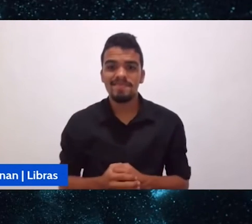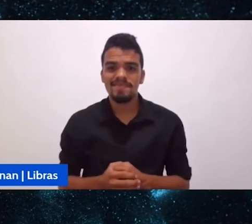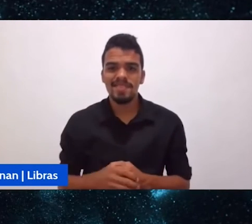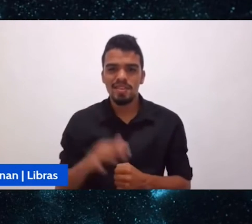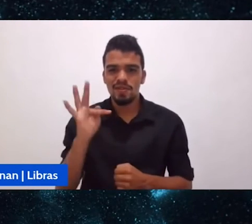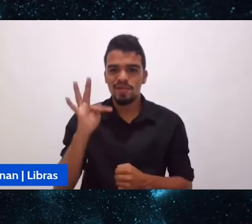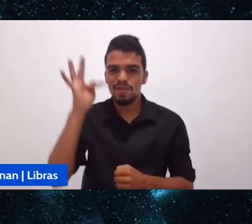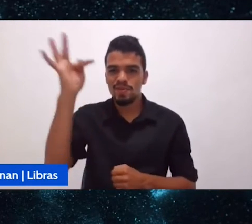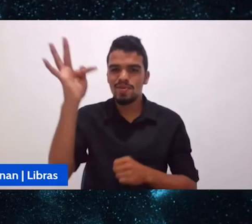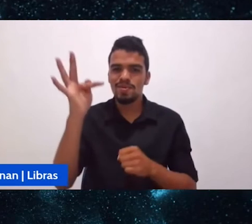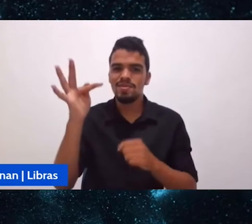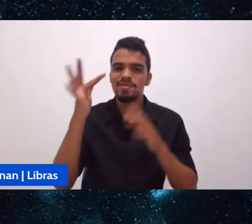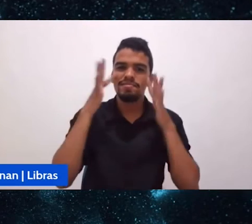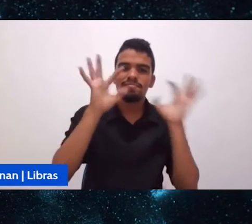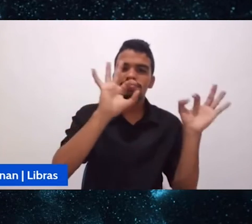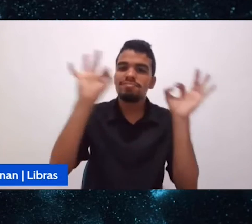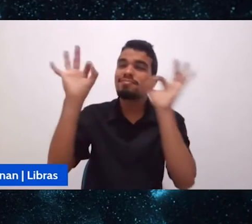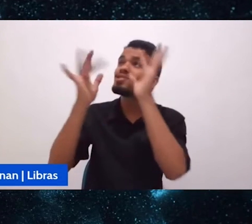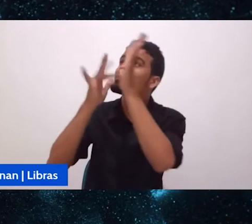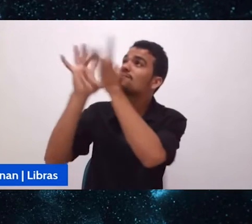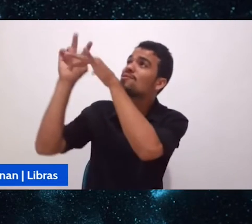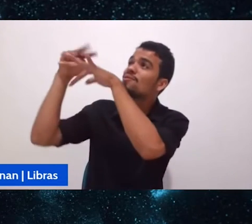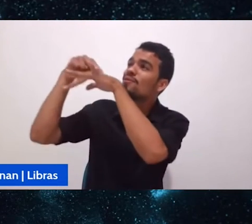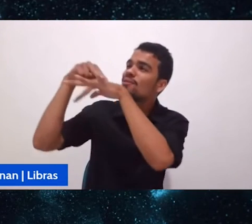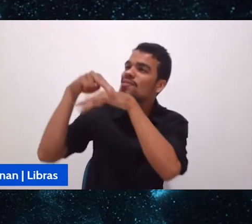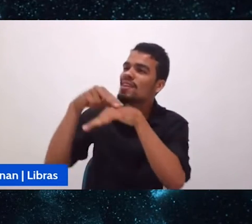Senhor vindo em glória e majestade amém amém